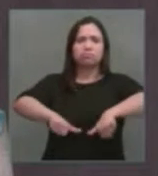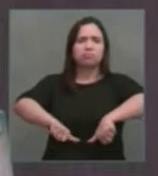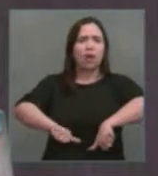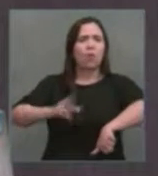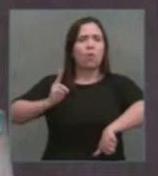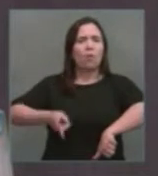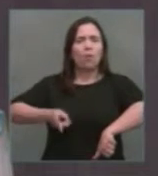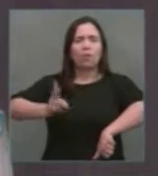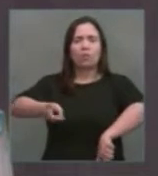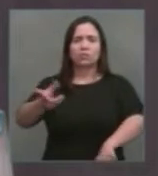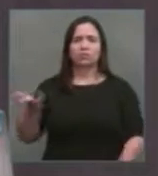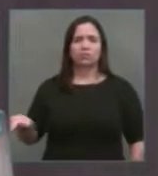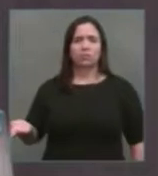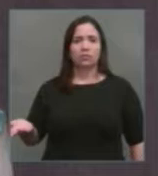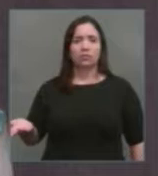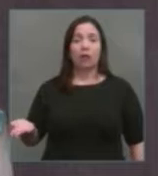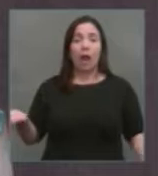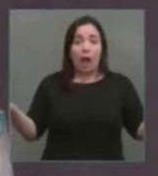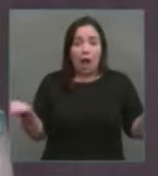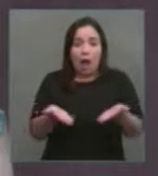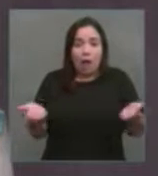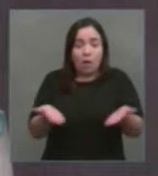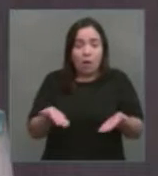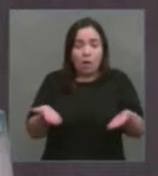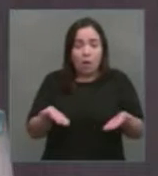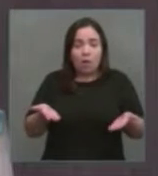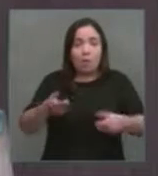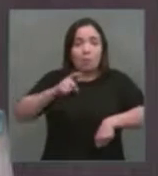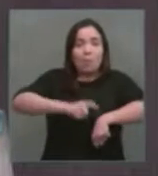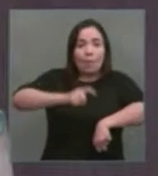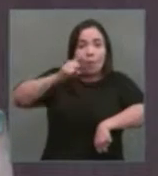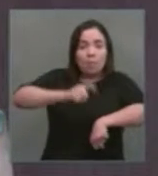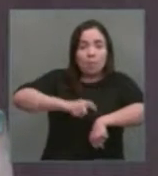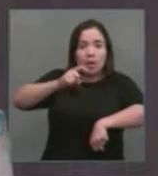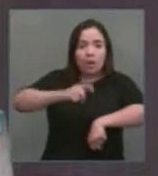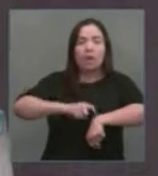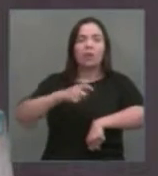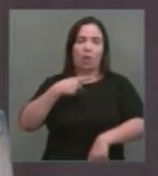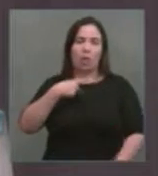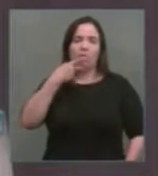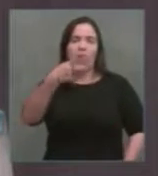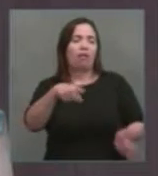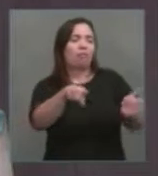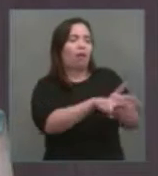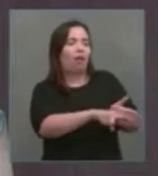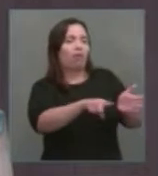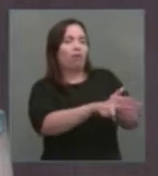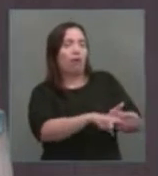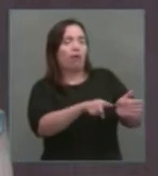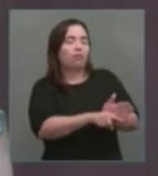hoje, no curto prazo, pelo menos, não estou sendo pessimista, mas quero ser